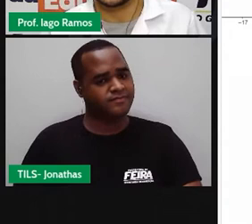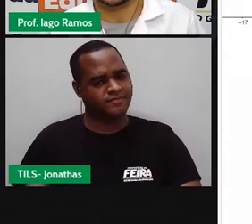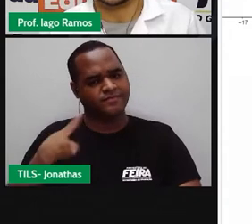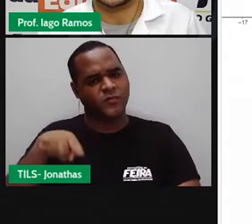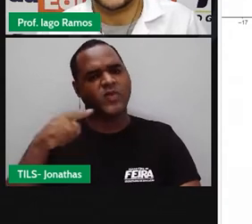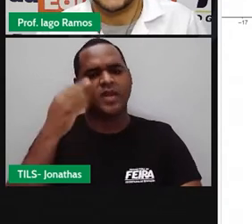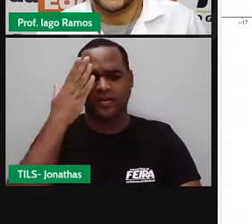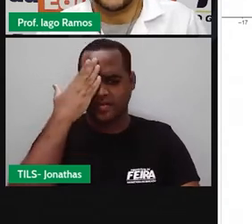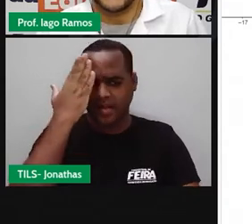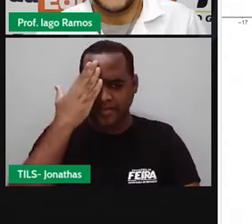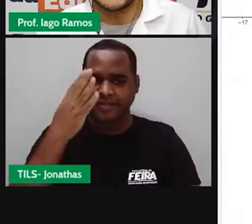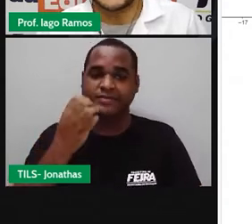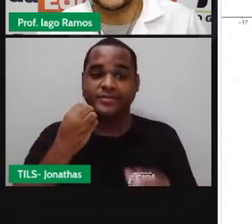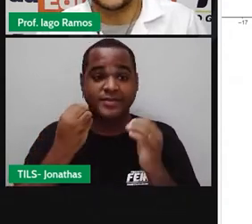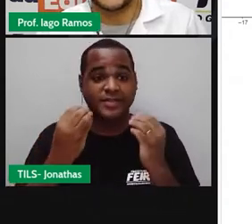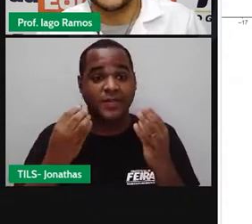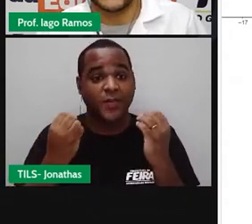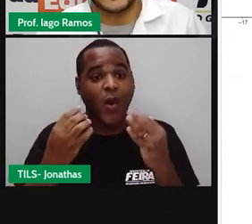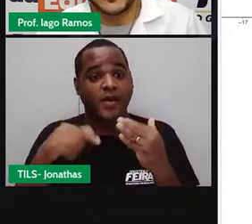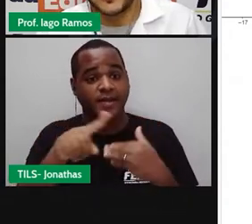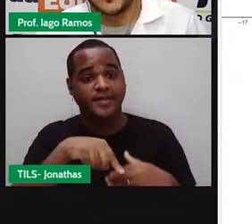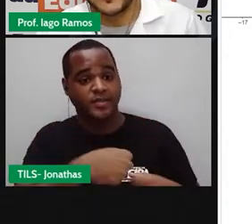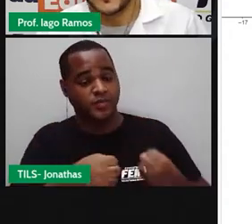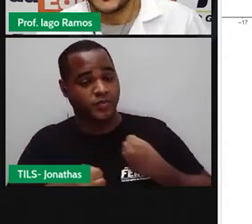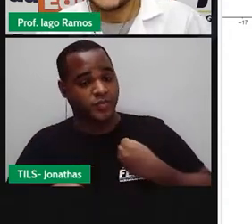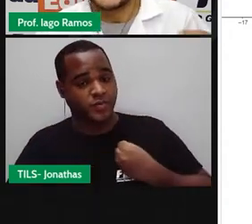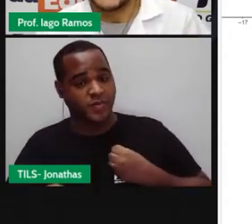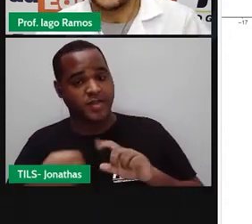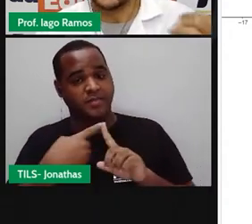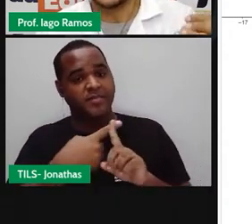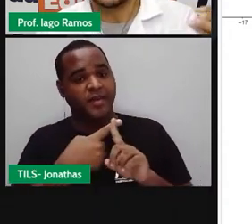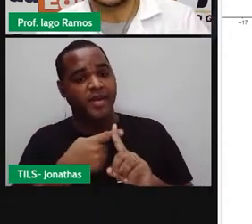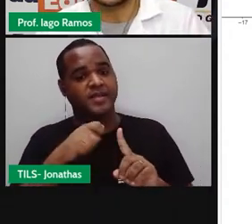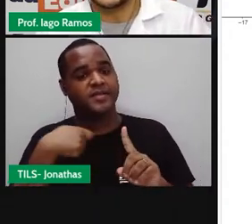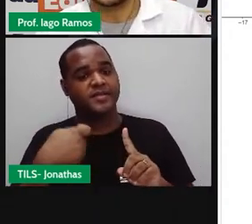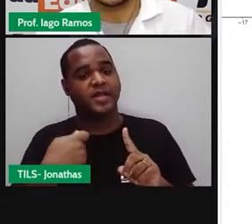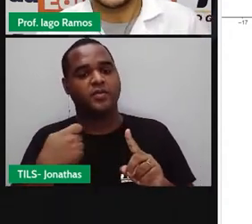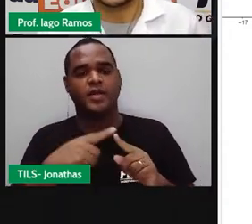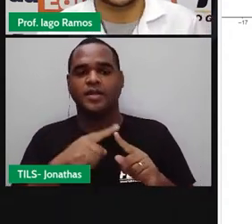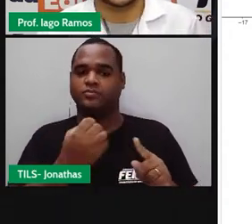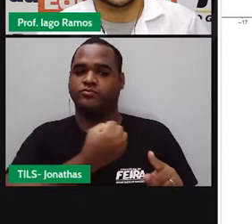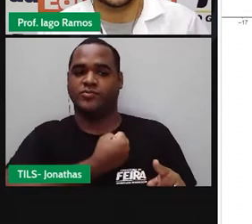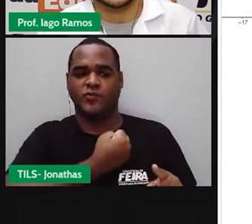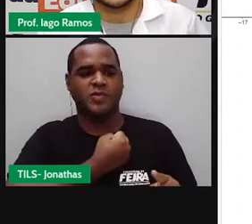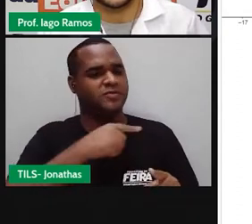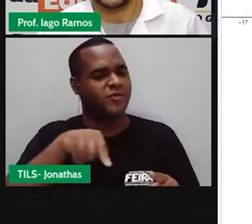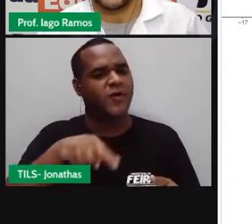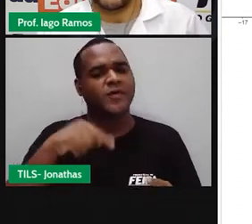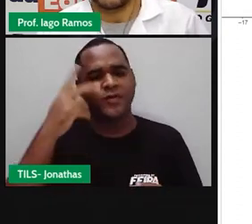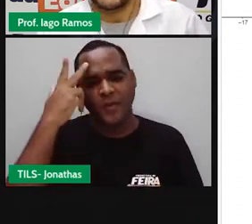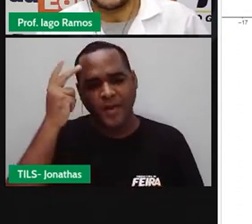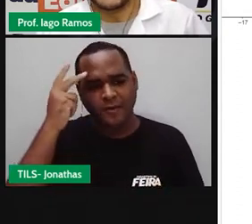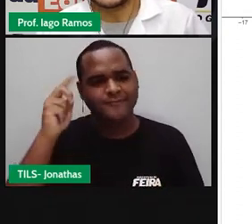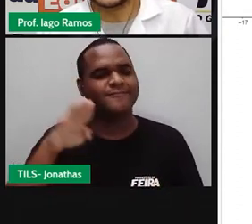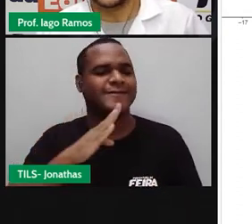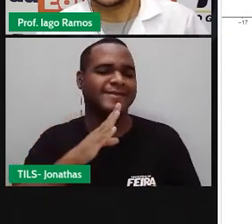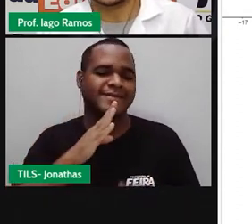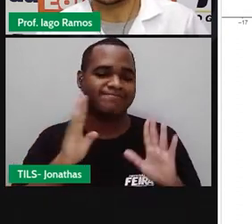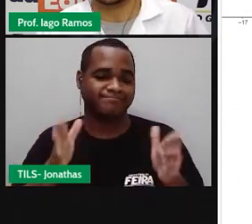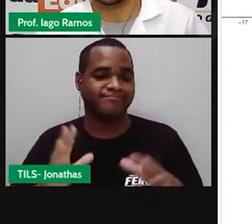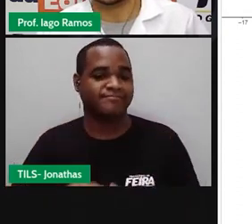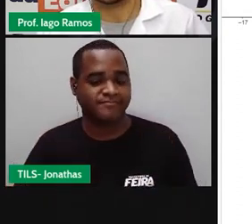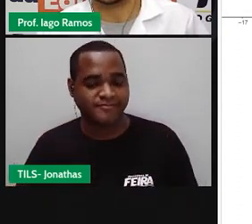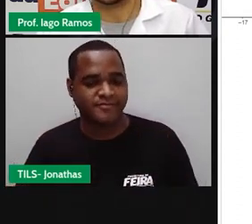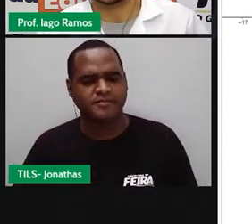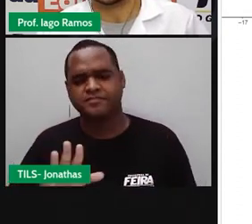já sabia. Porque esses números positivos são os números naturais que a gente conhecia. Mas e se eu